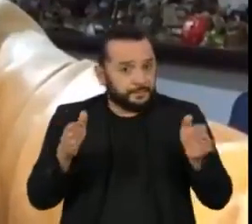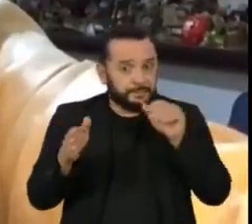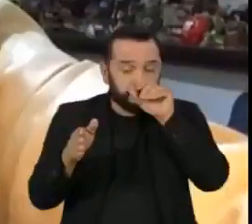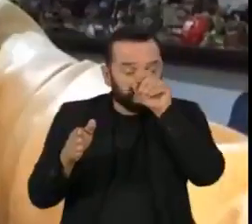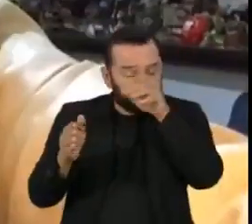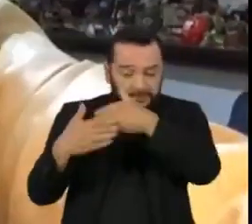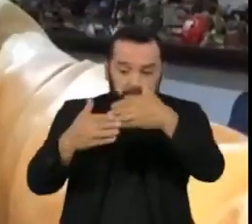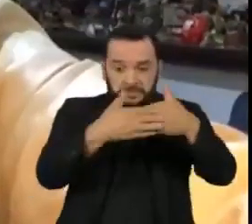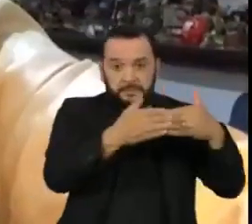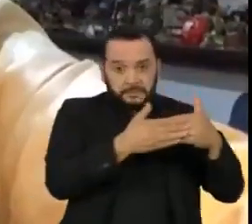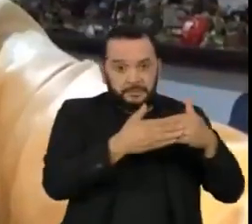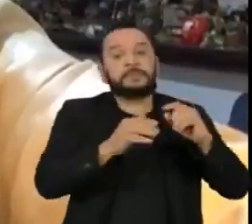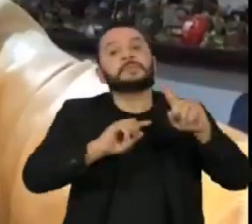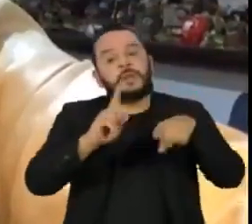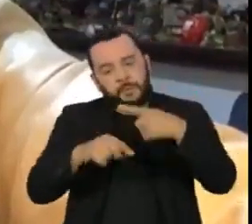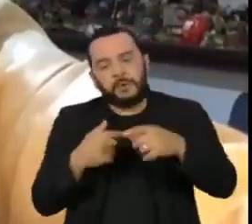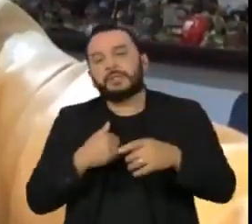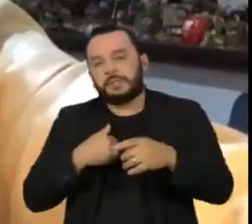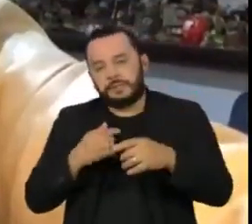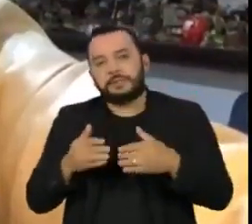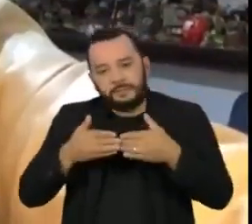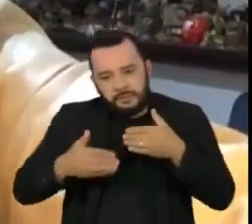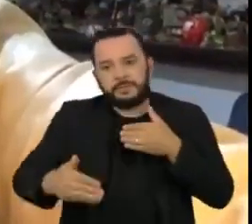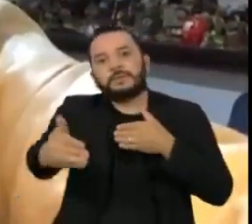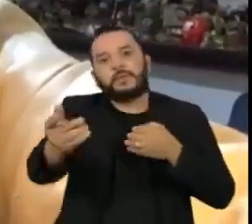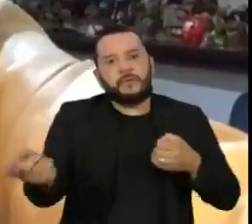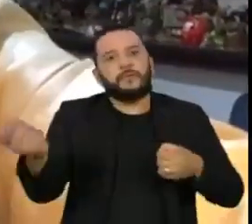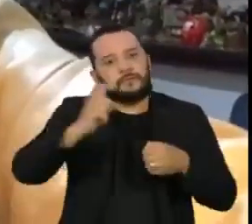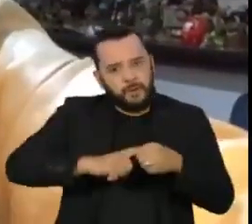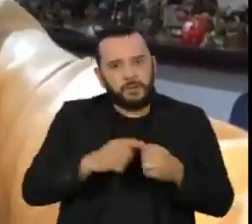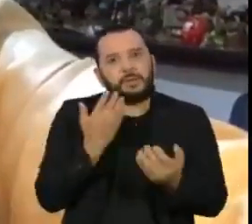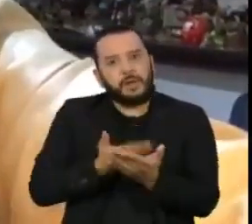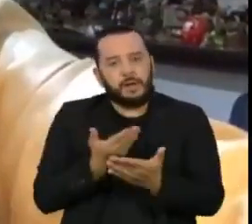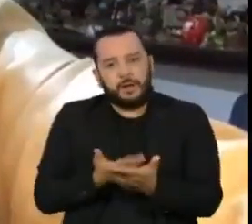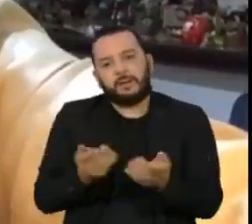e, se necessário, voltar novamente a seguir.